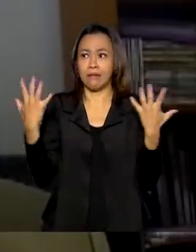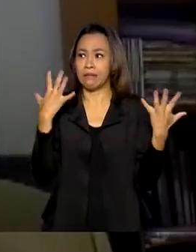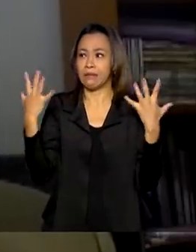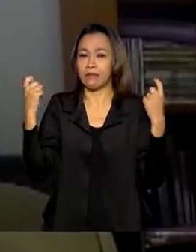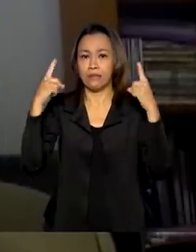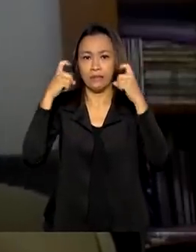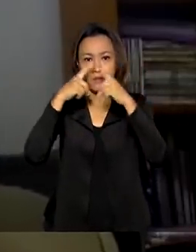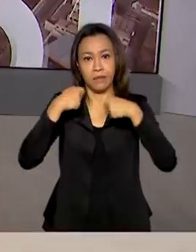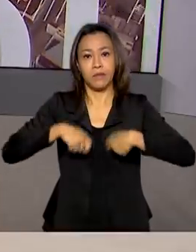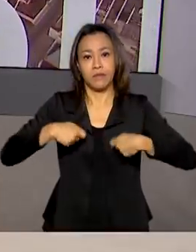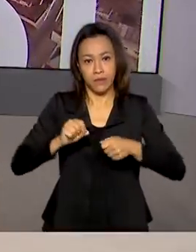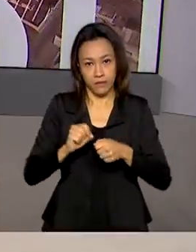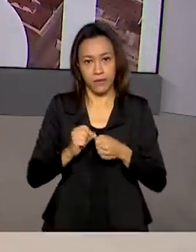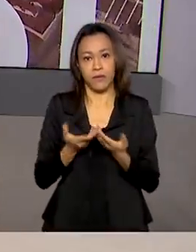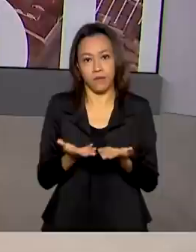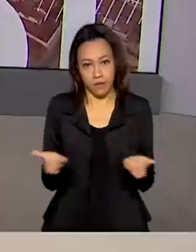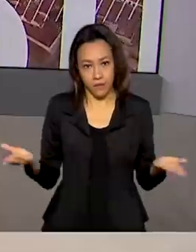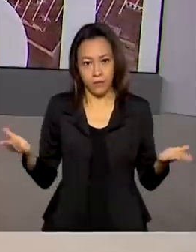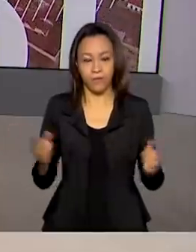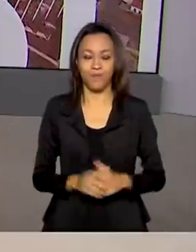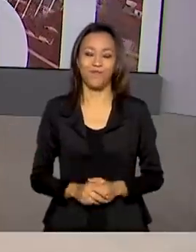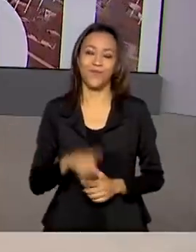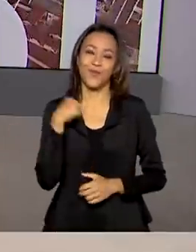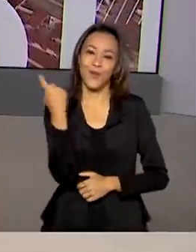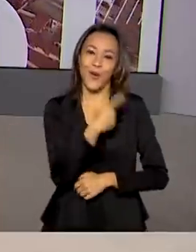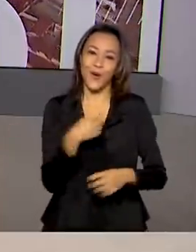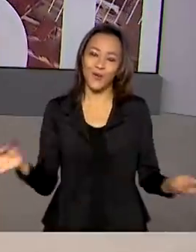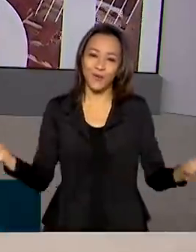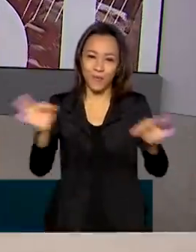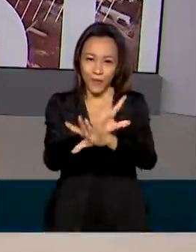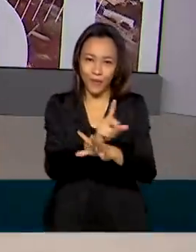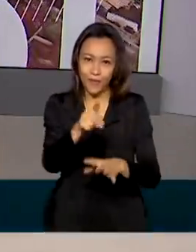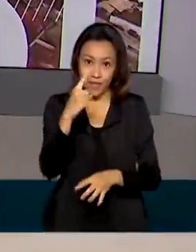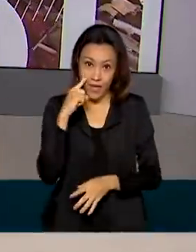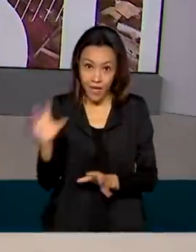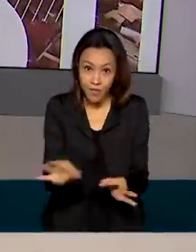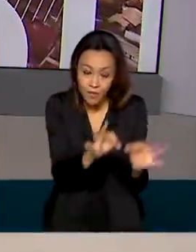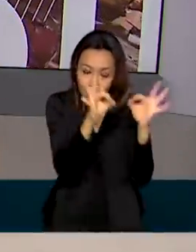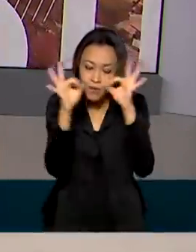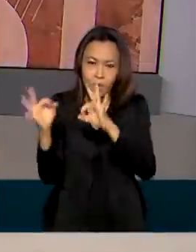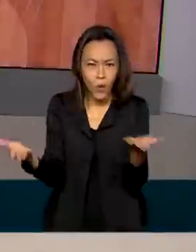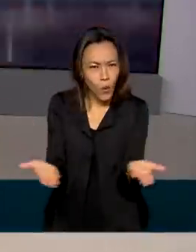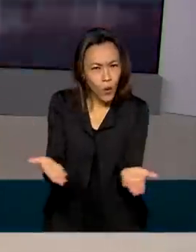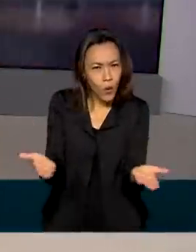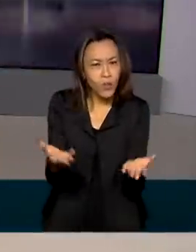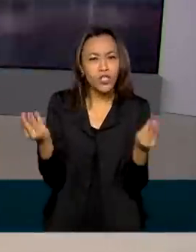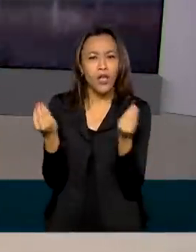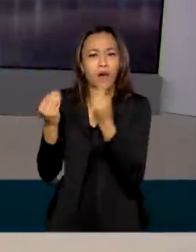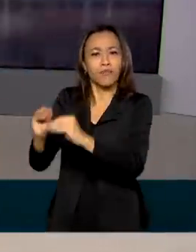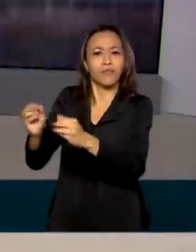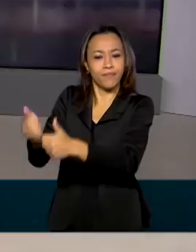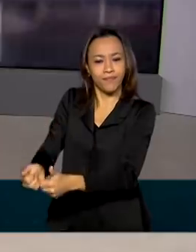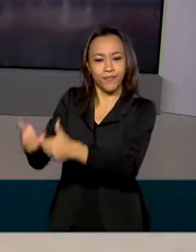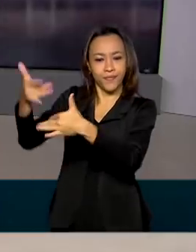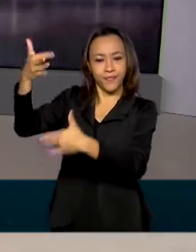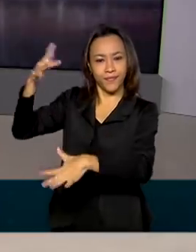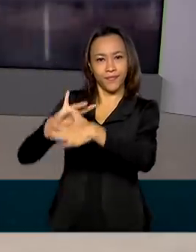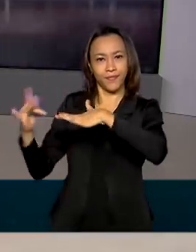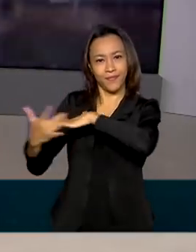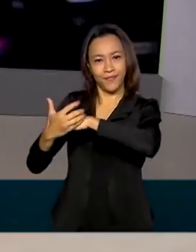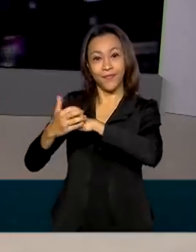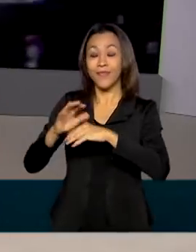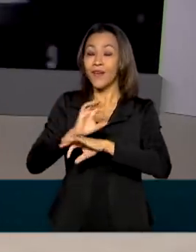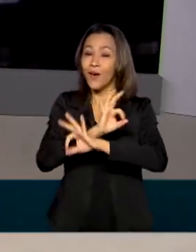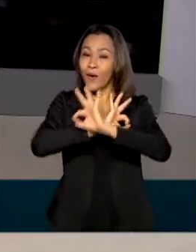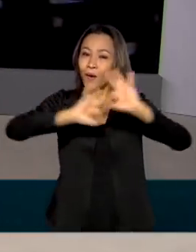que se faça isso. O Brasil em Dia termina aqui. E as reportagens de hoje estão nas nossas redes sociais. Um